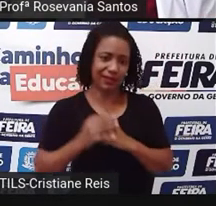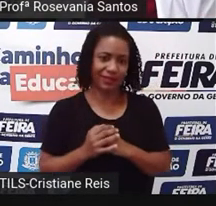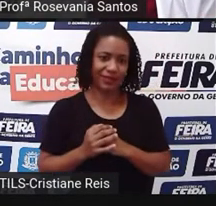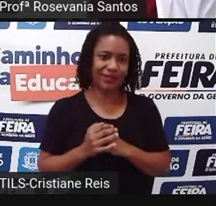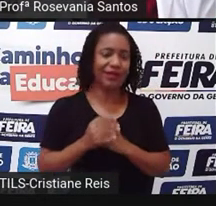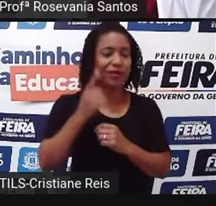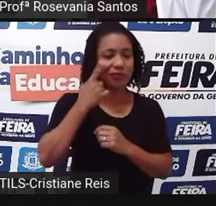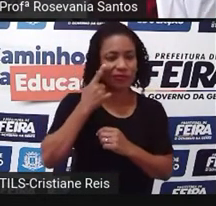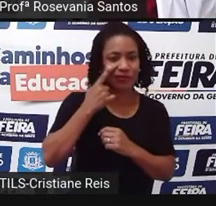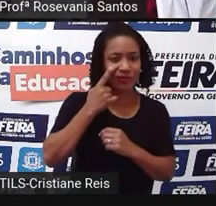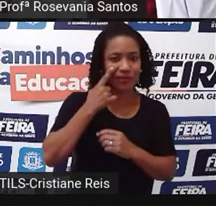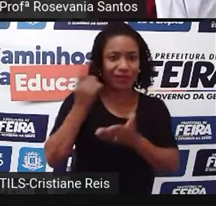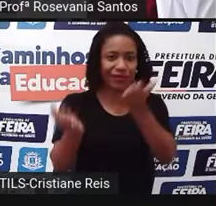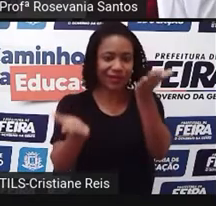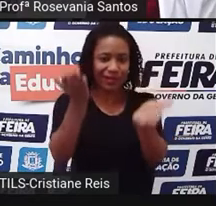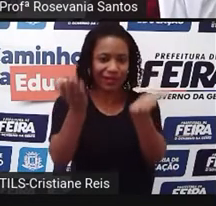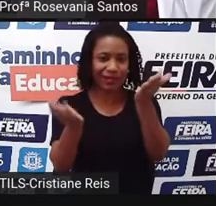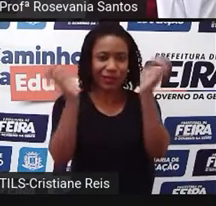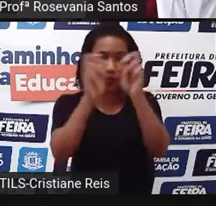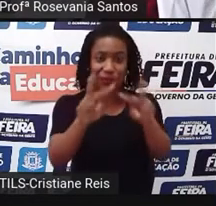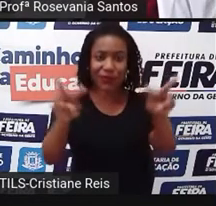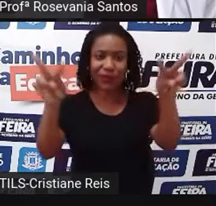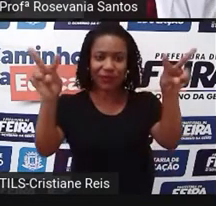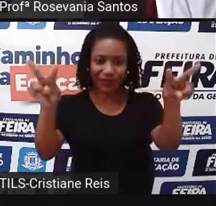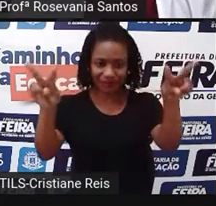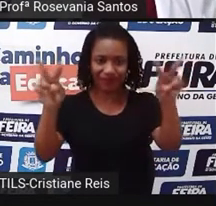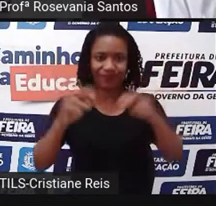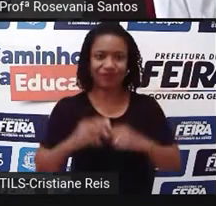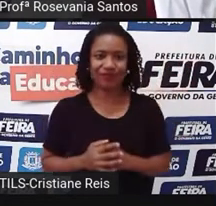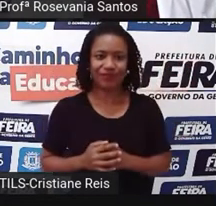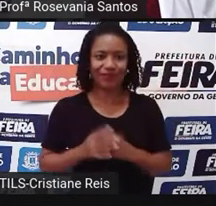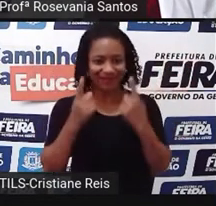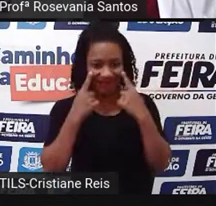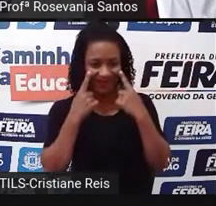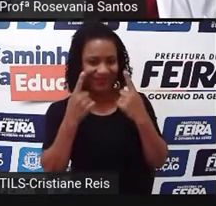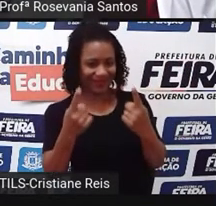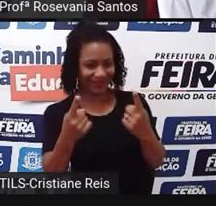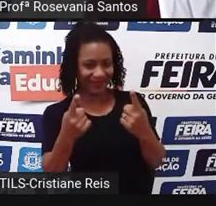paisagens, das diversas paisagens que a gente tem. Então, vamos lá?